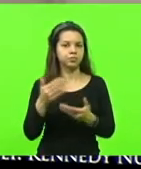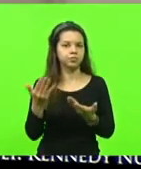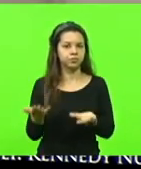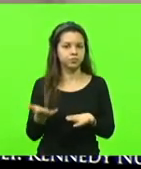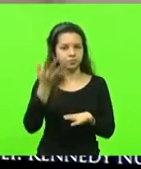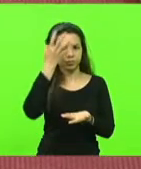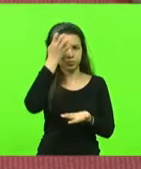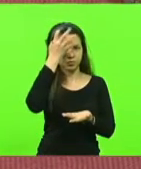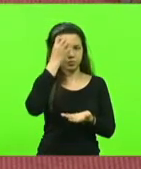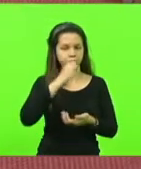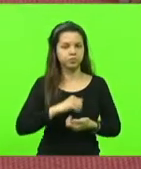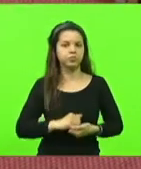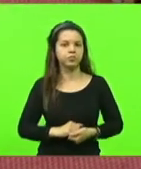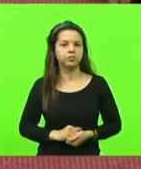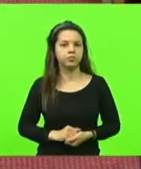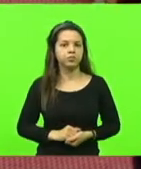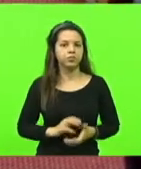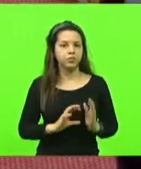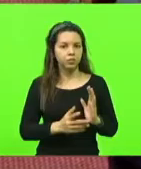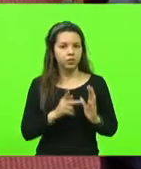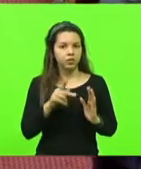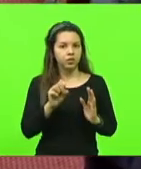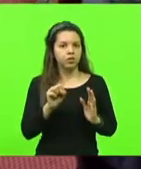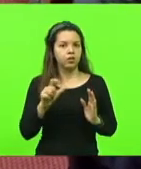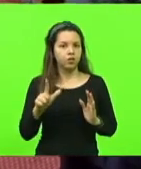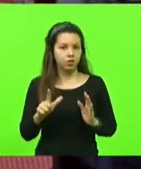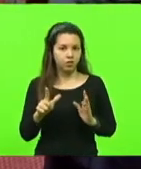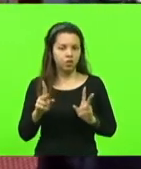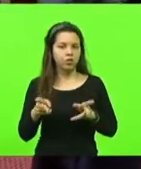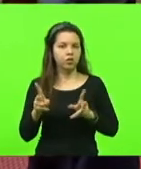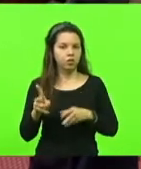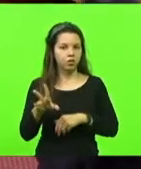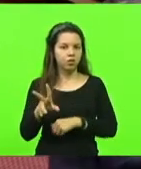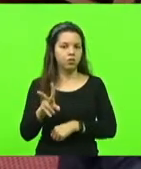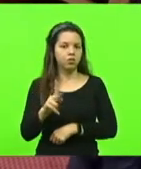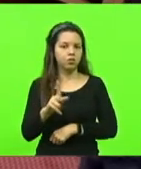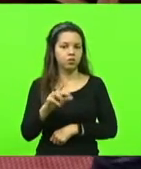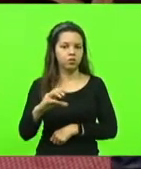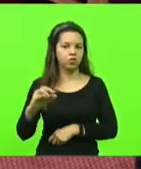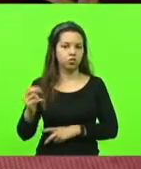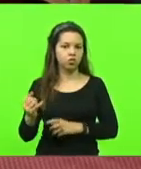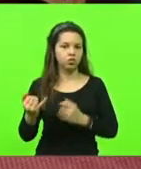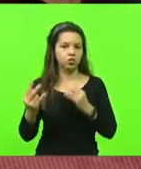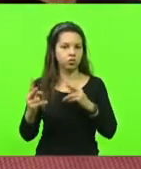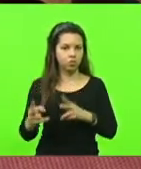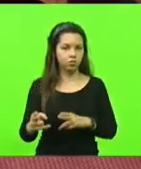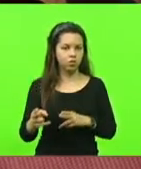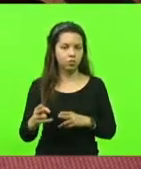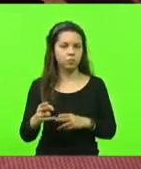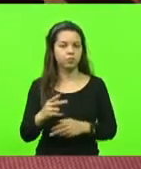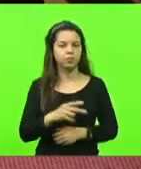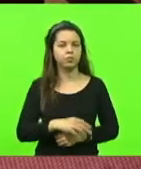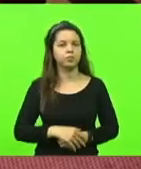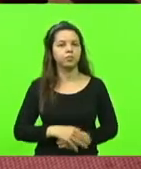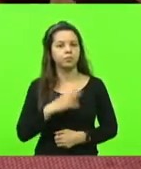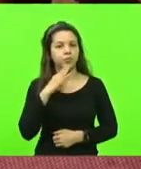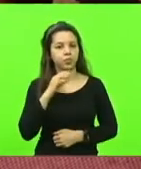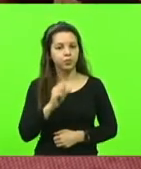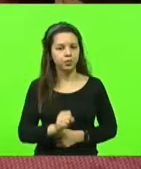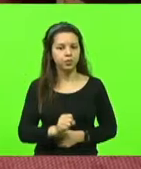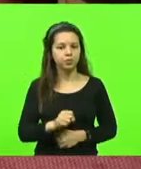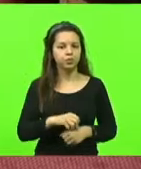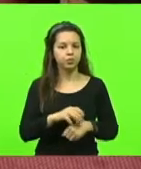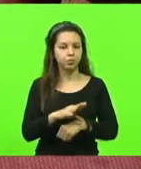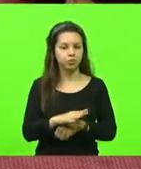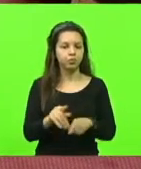bancada do PSD segue a orientação da CCJ, obrigado. Presidente? Sim, deputado Bruno Souza. Encaminhamento também.